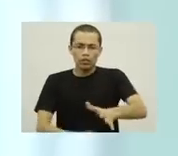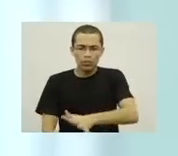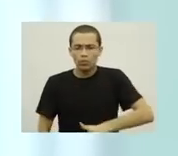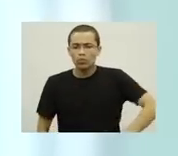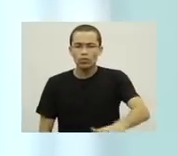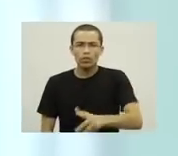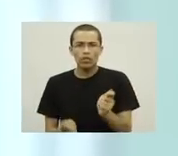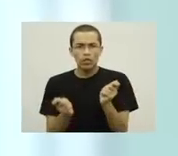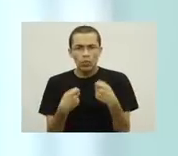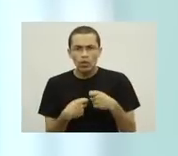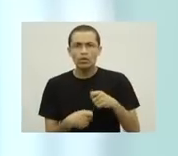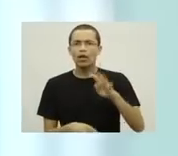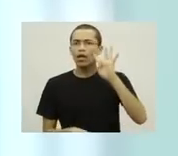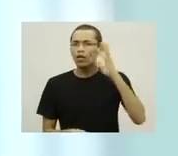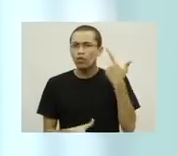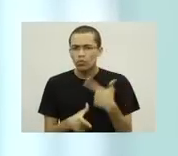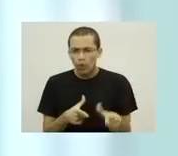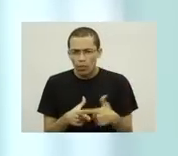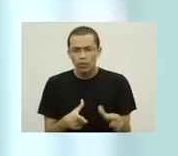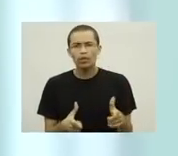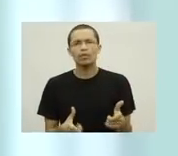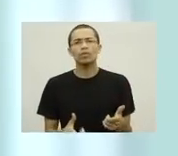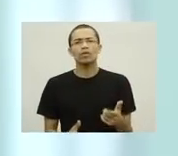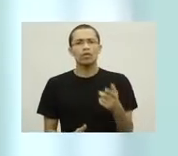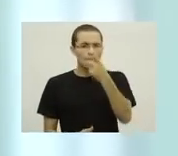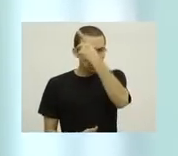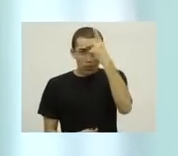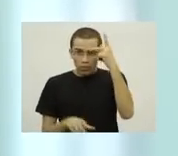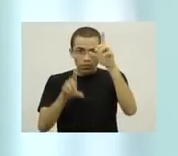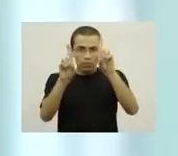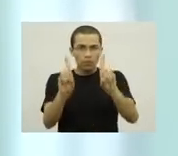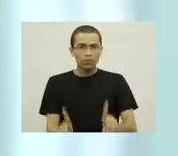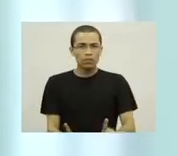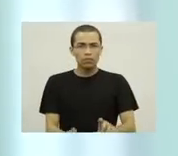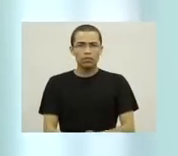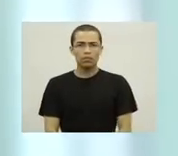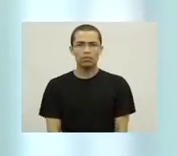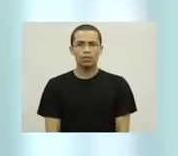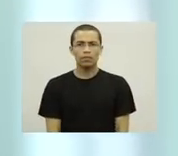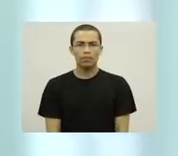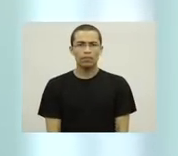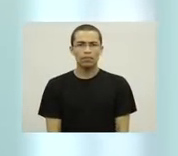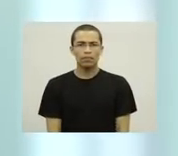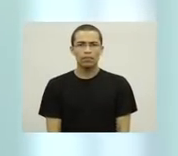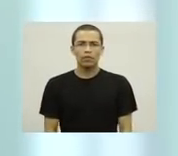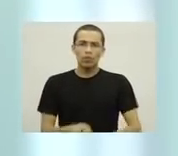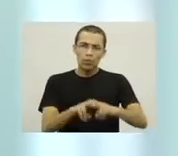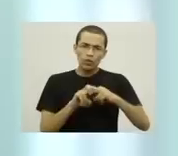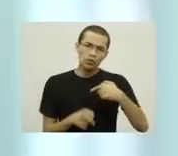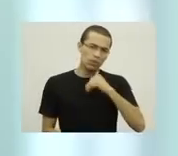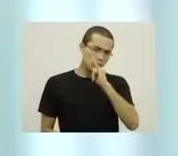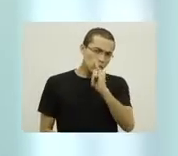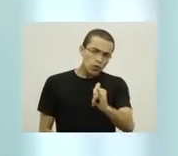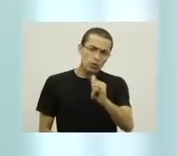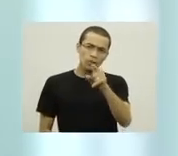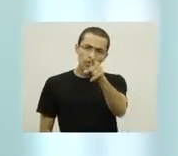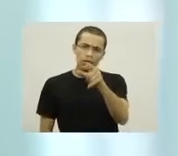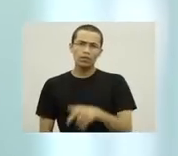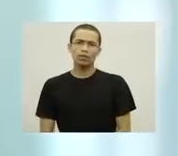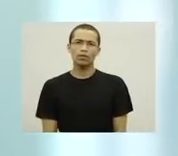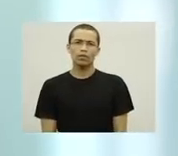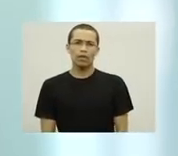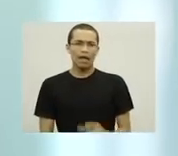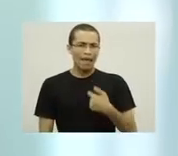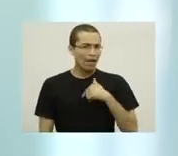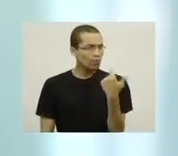que pudesse resgatar a cidadania desse segmento. Então, eu digo aqui a vocês que